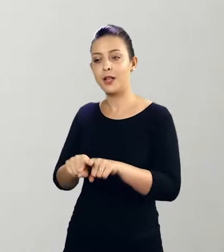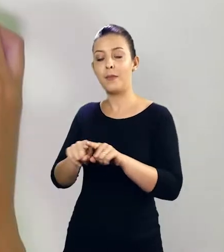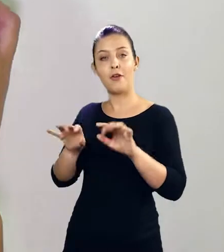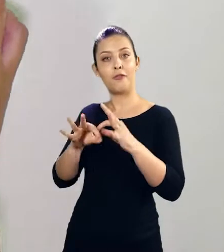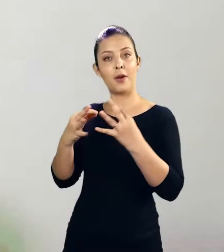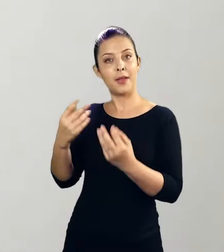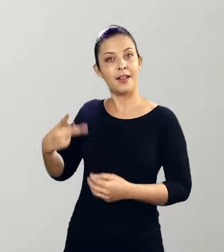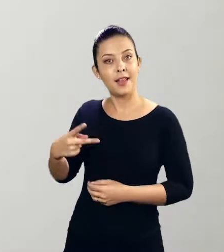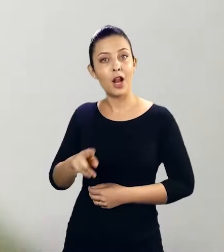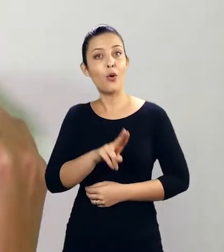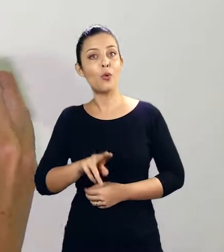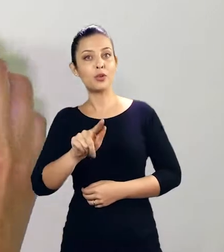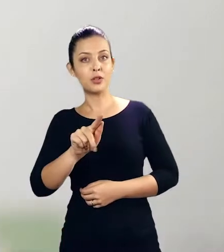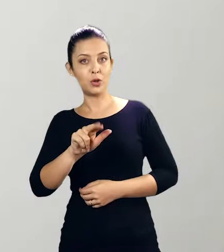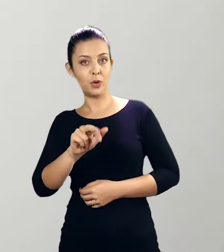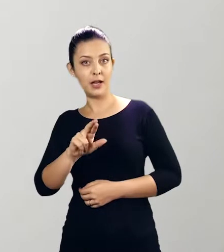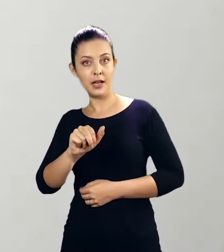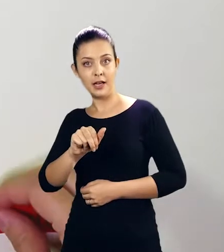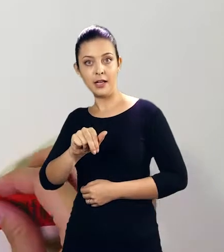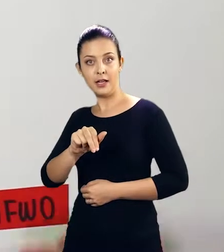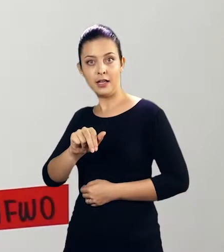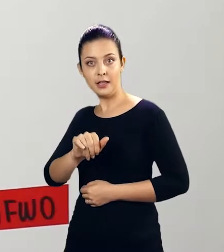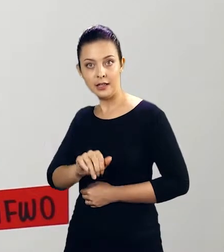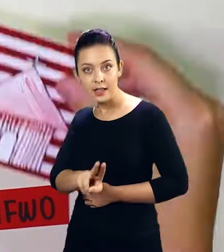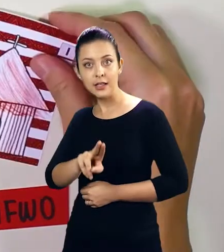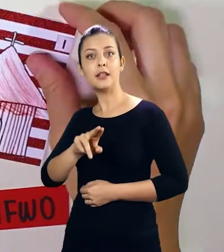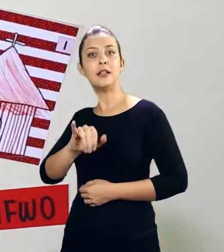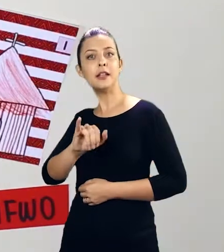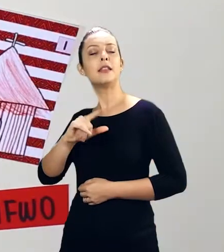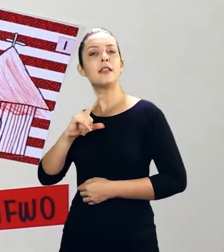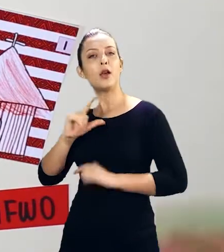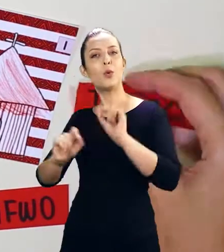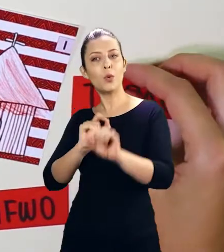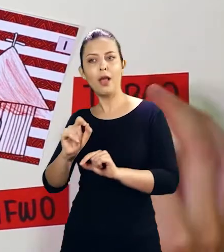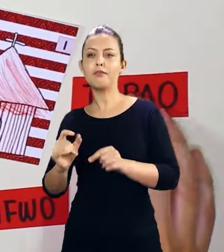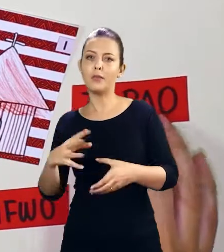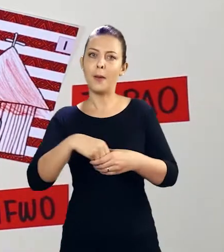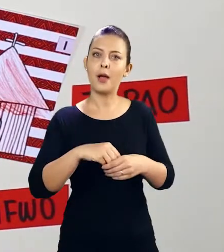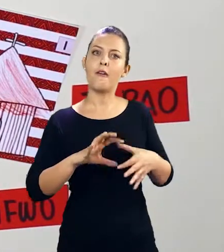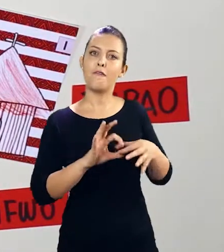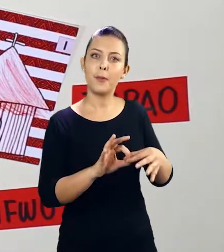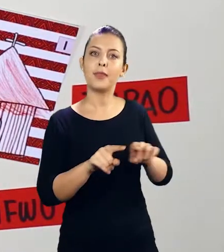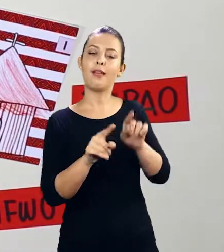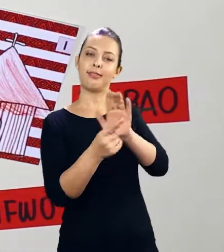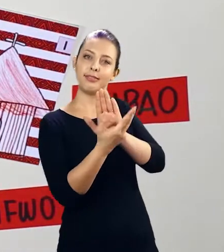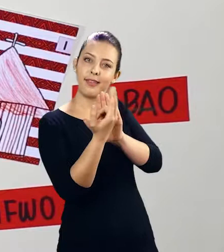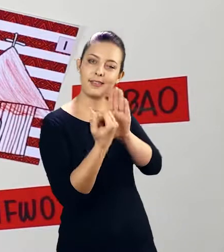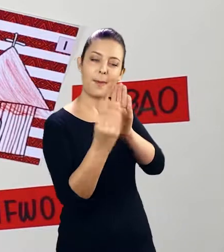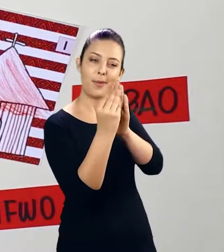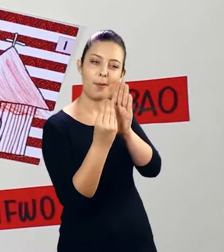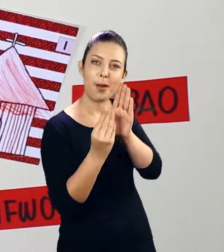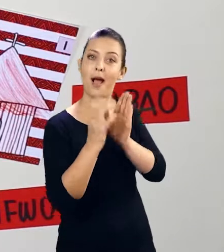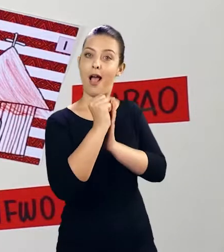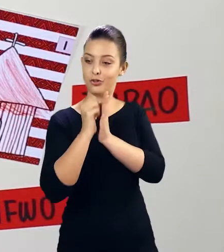E alguns que usam o idioma Guarani, que também possuem integrantes na comunidade. Selecionaram as palavras e desenharam as ilustrações.